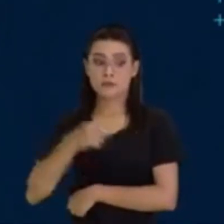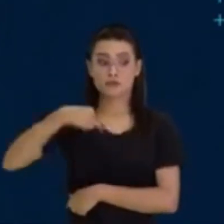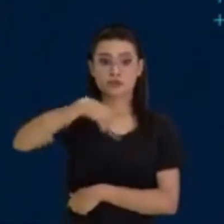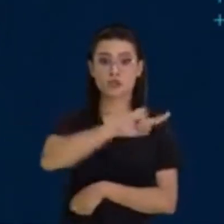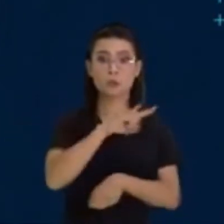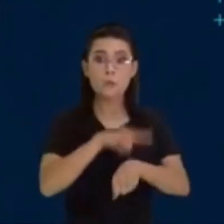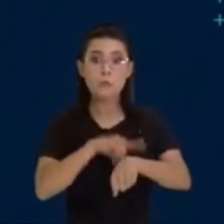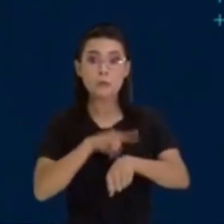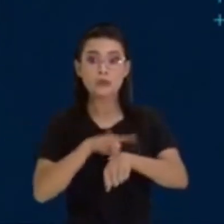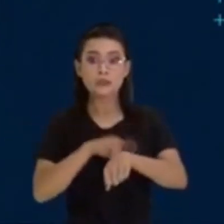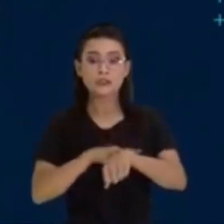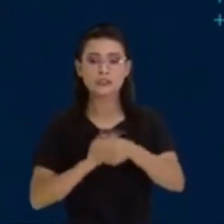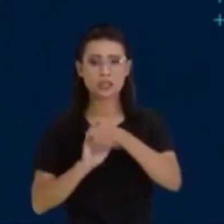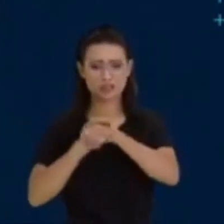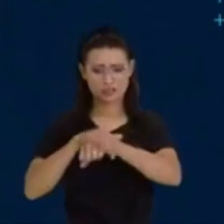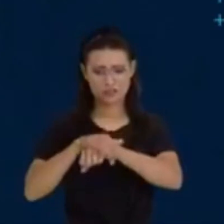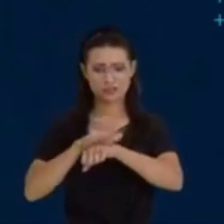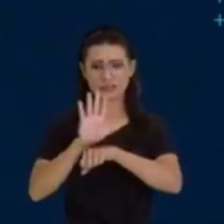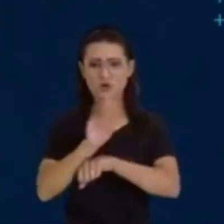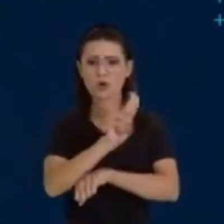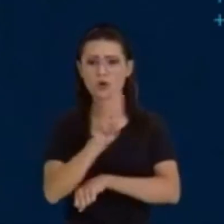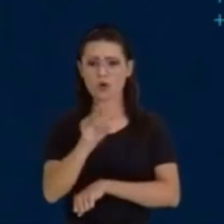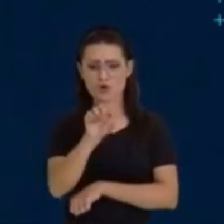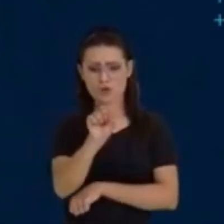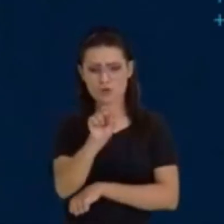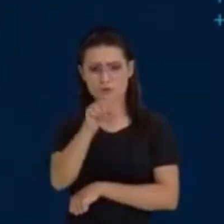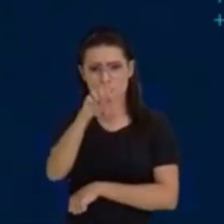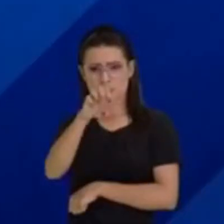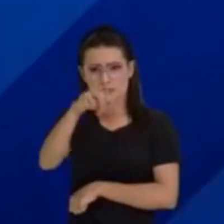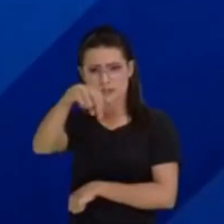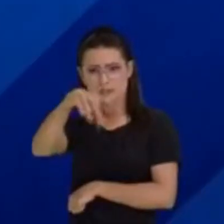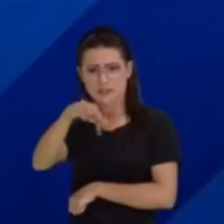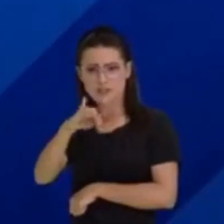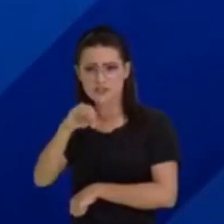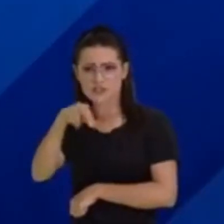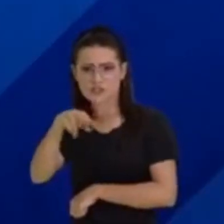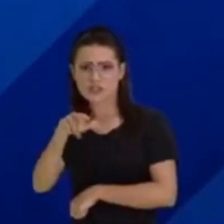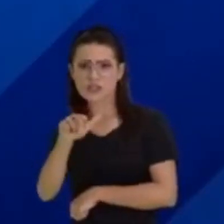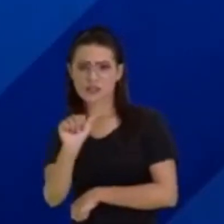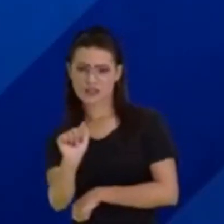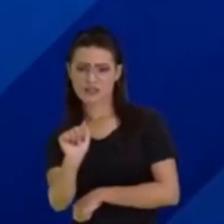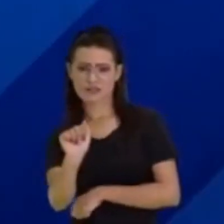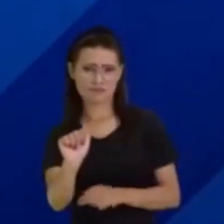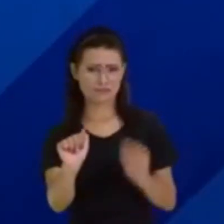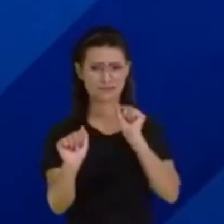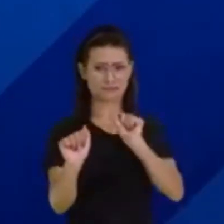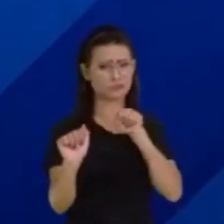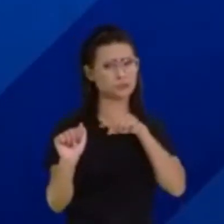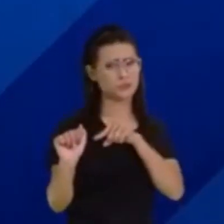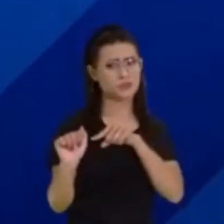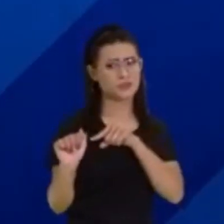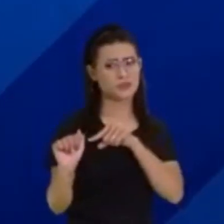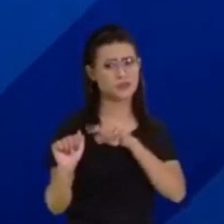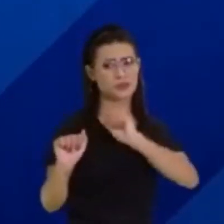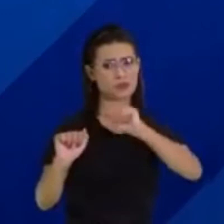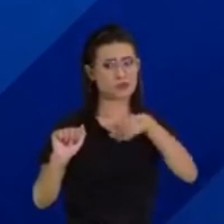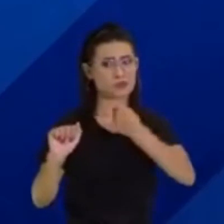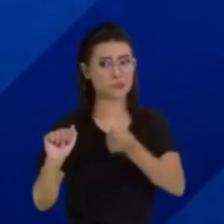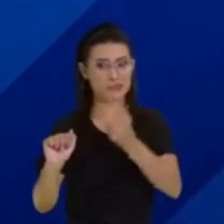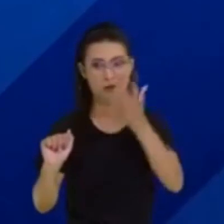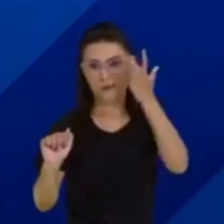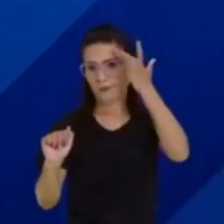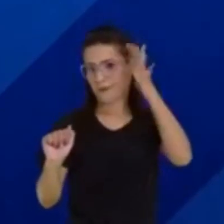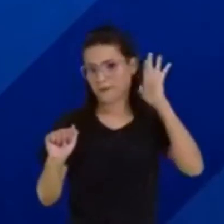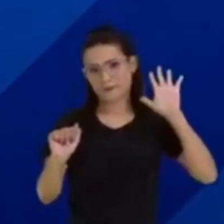E, professora, o que é centina? Calma. Até o final dessa aula, nós vamos descobrir